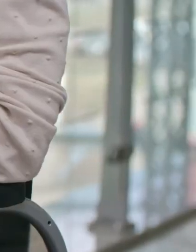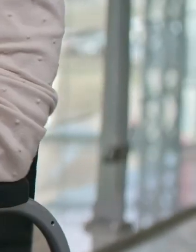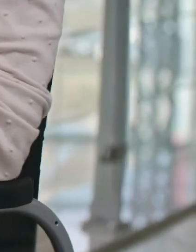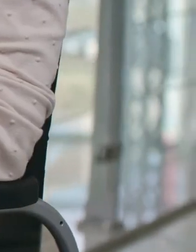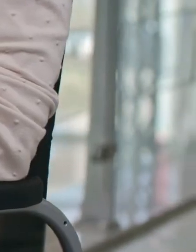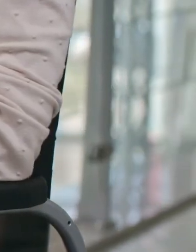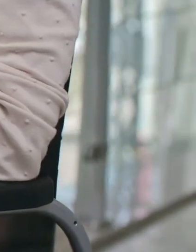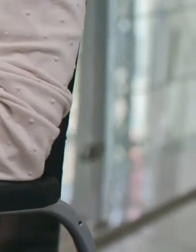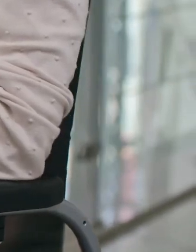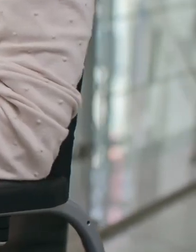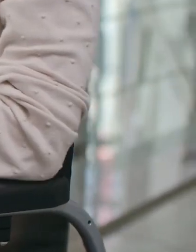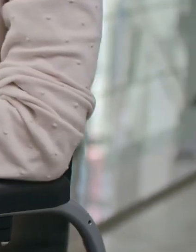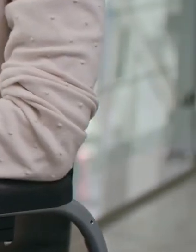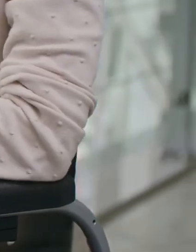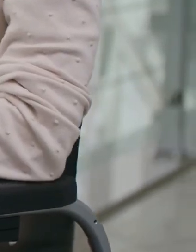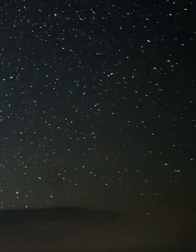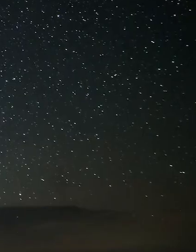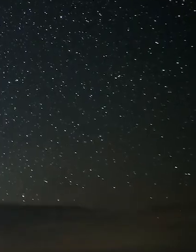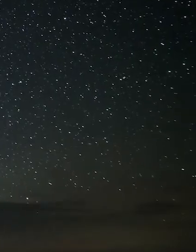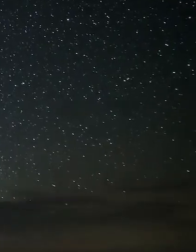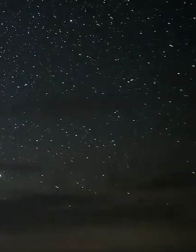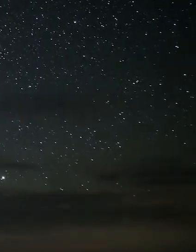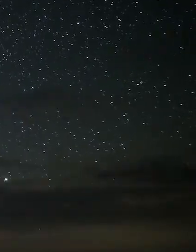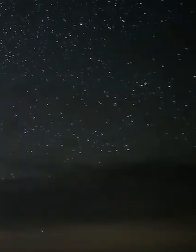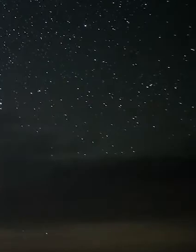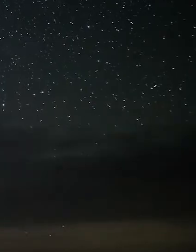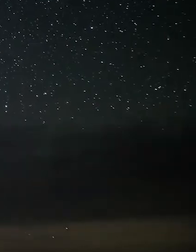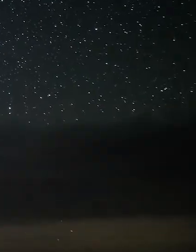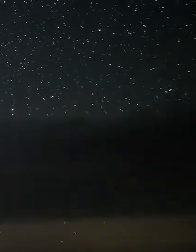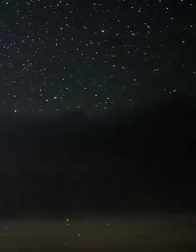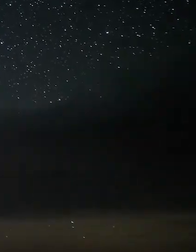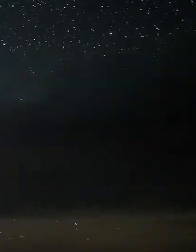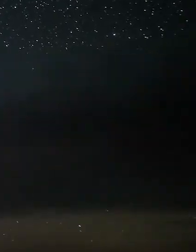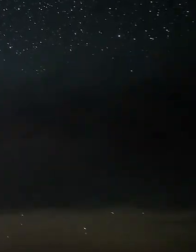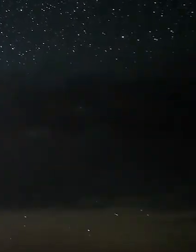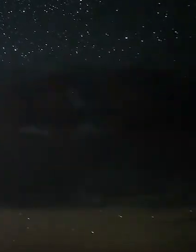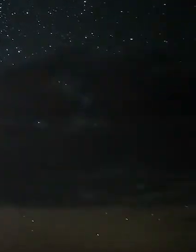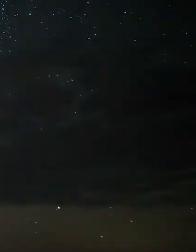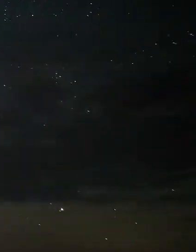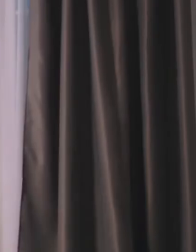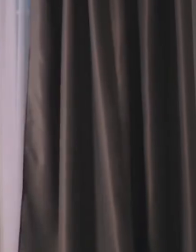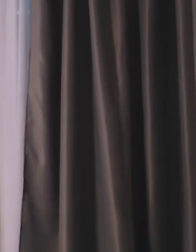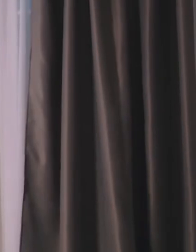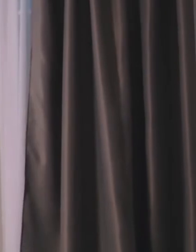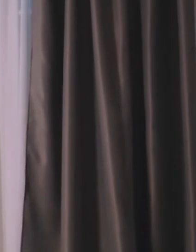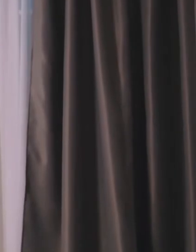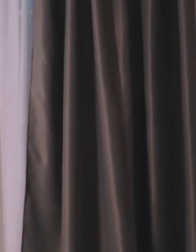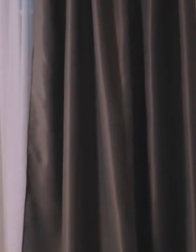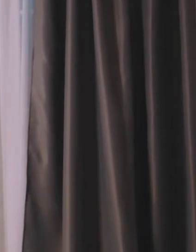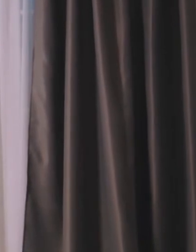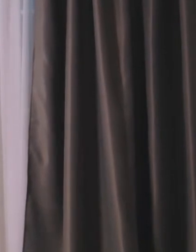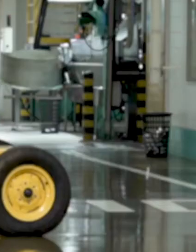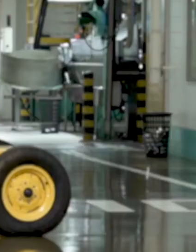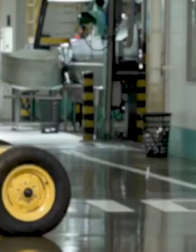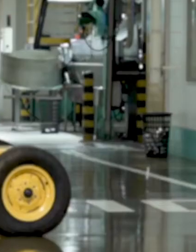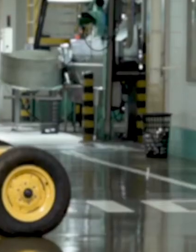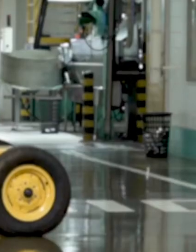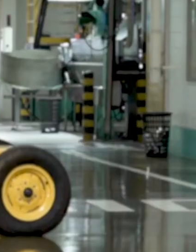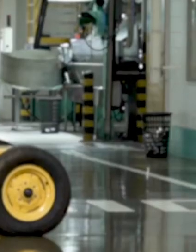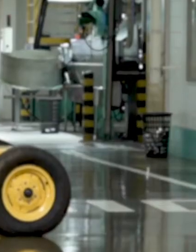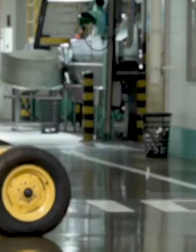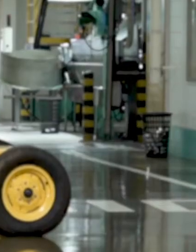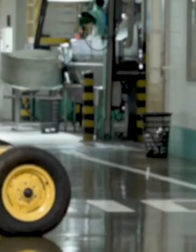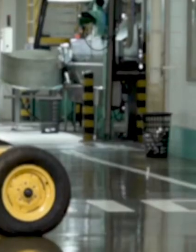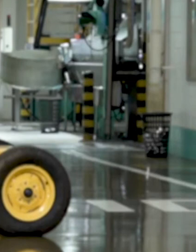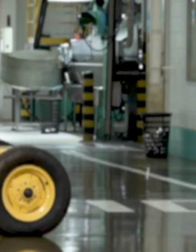a nossa natureza inclusiva será para sempre infinita. E o que criamos pode até mudar, mas